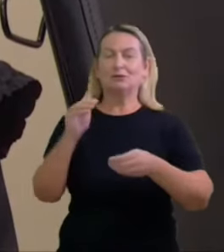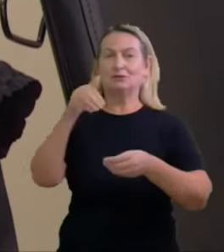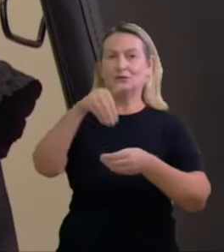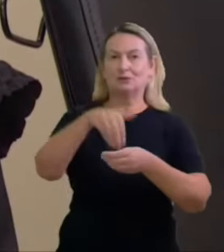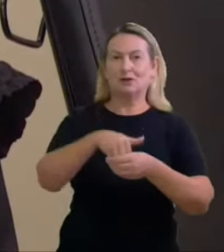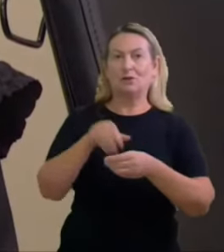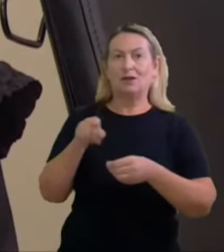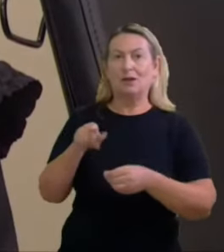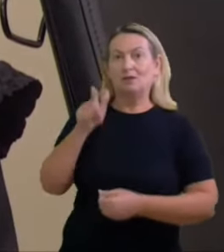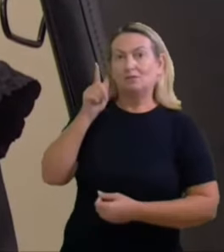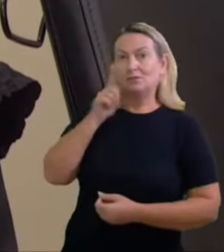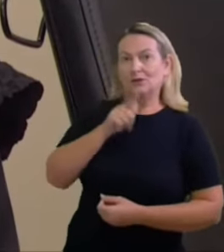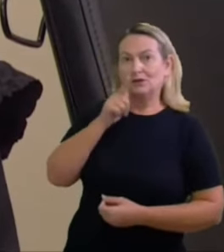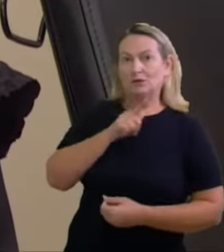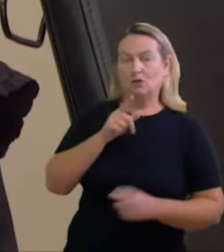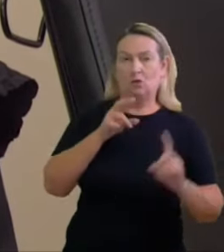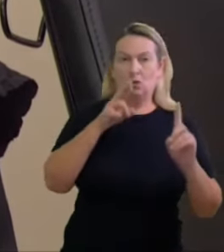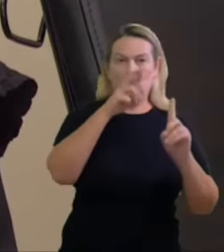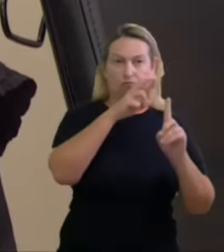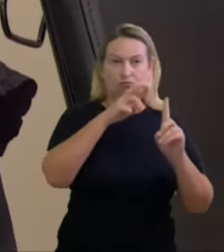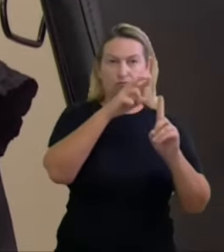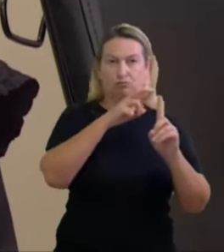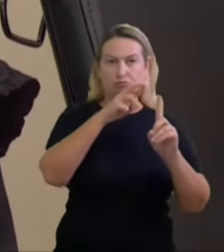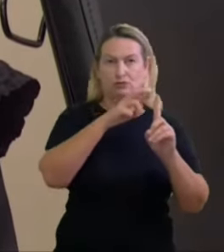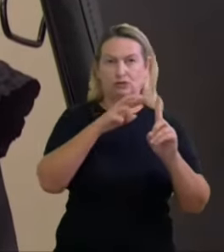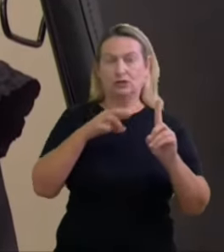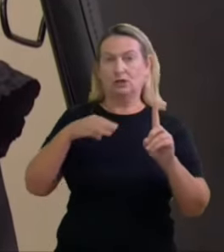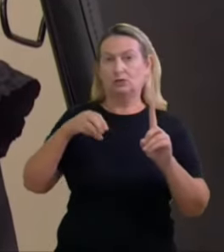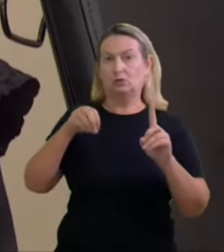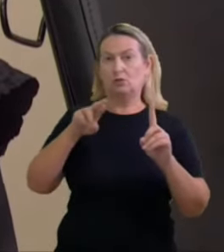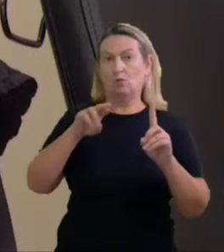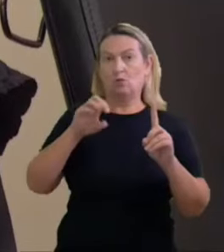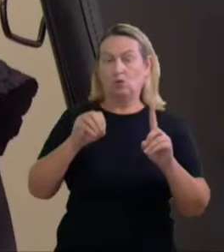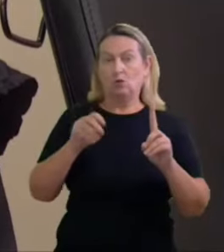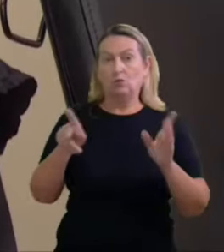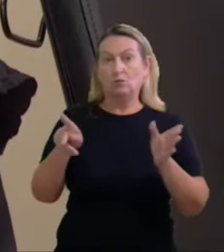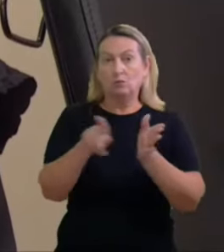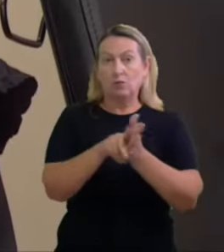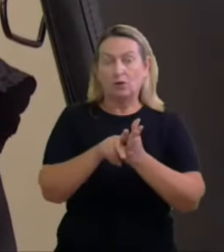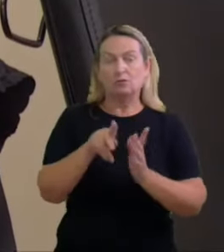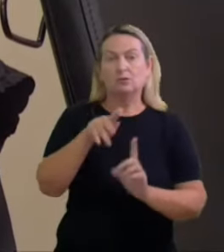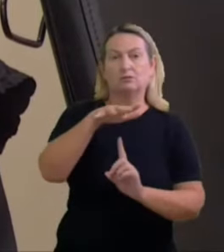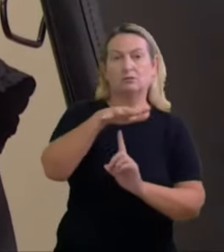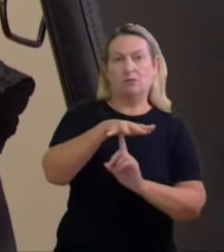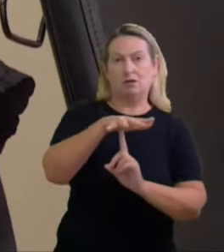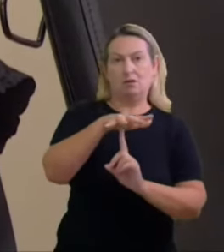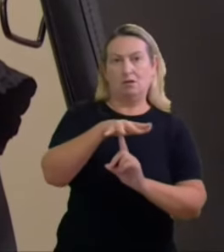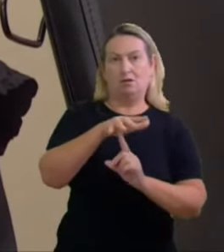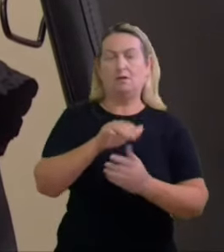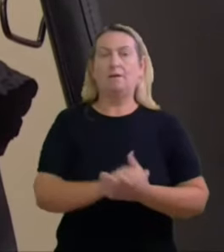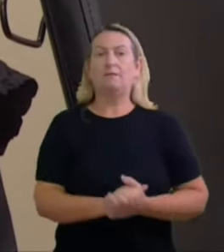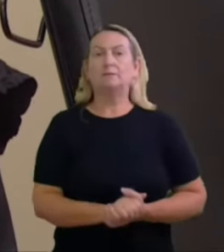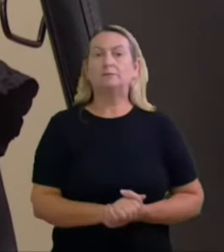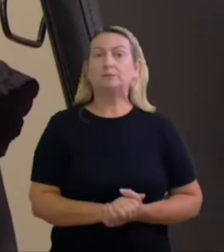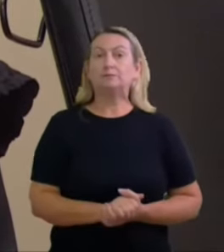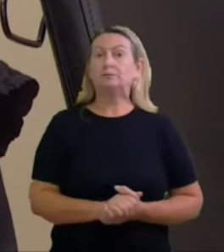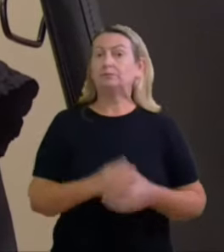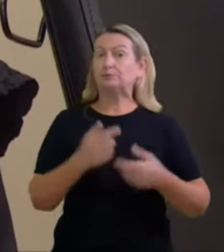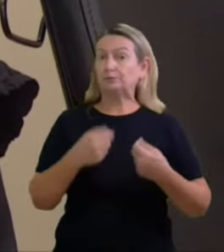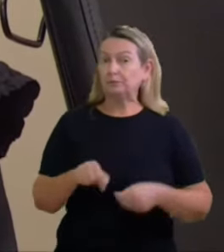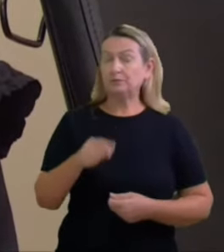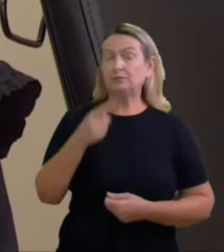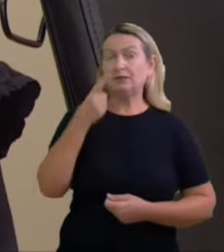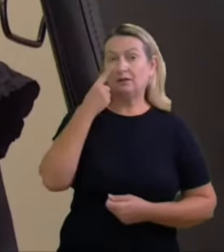investigado Sérgio Moro para a eleição no Paraná é preciso aqui se perquerir se a